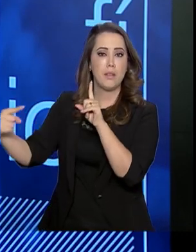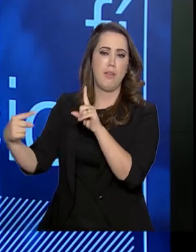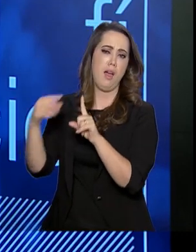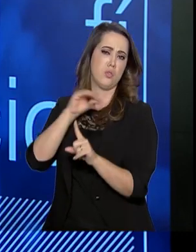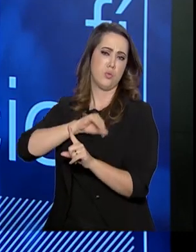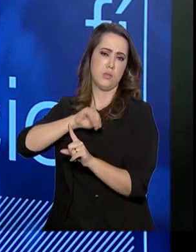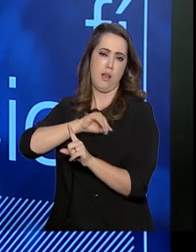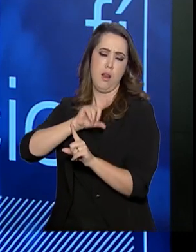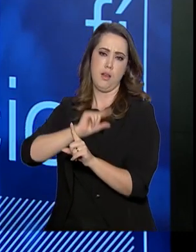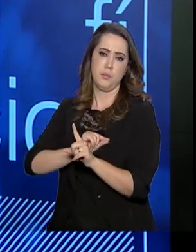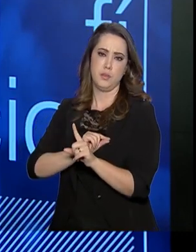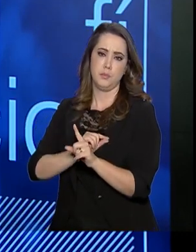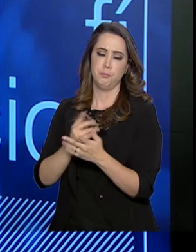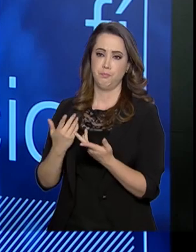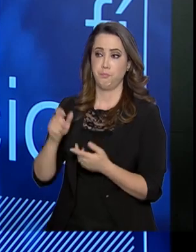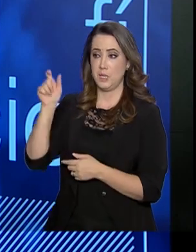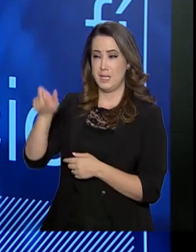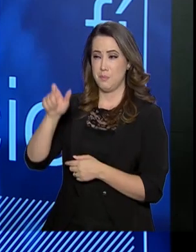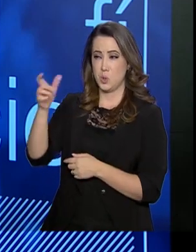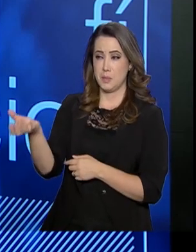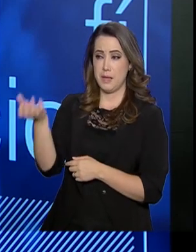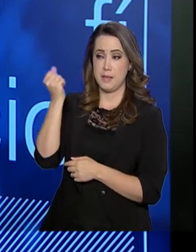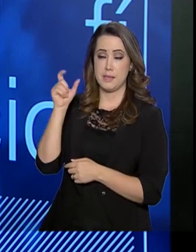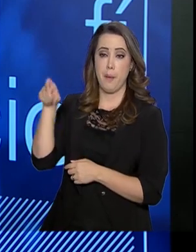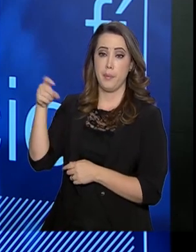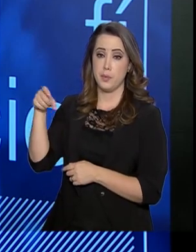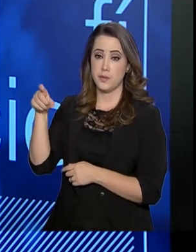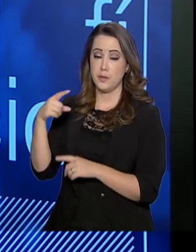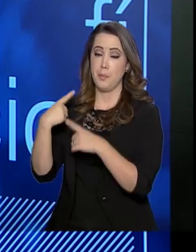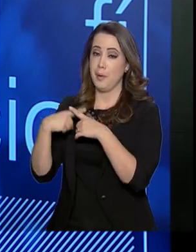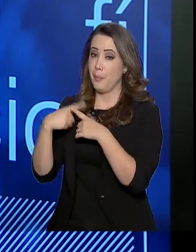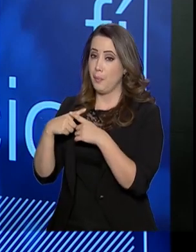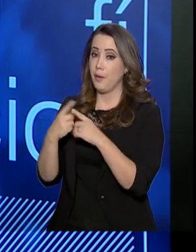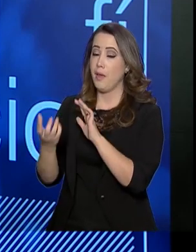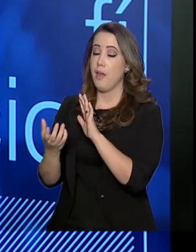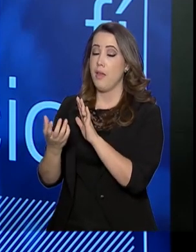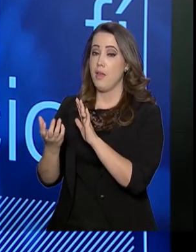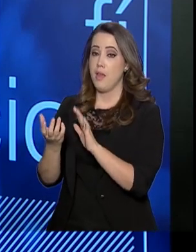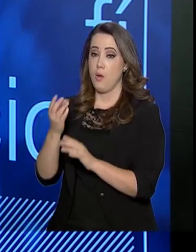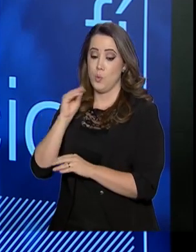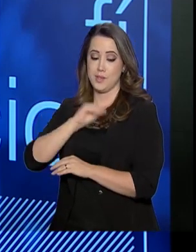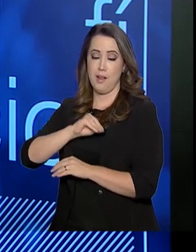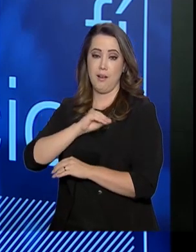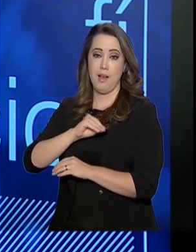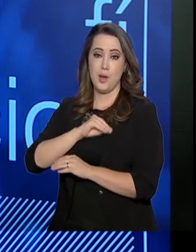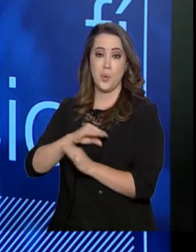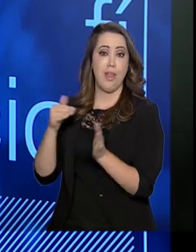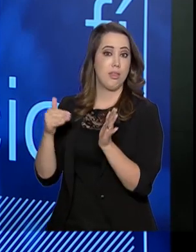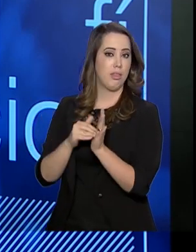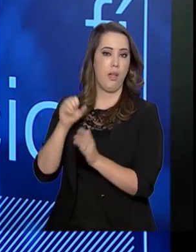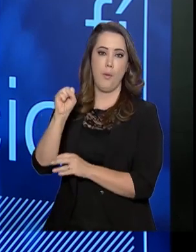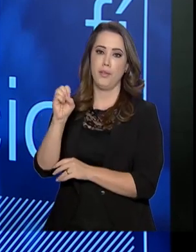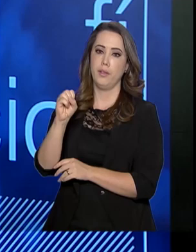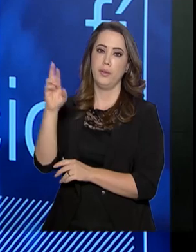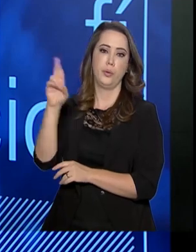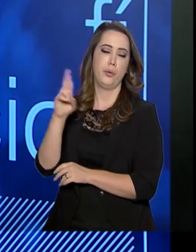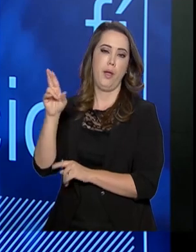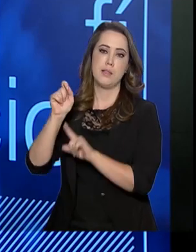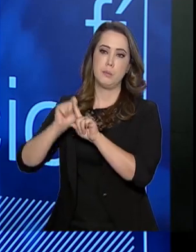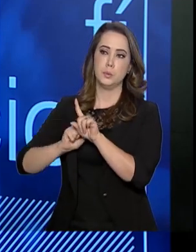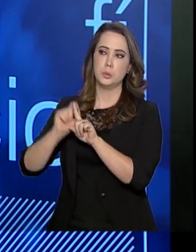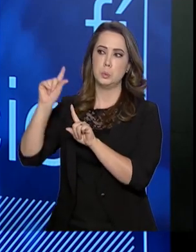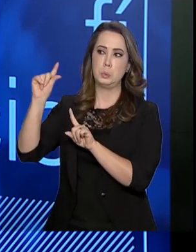Bolsa Família que recebe até R$ 88,00 por mês. Então, é disso que nós estamos falando, é de assistir e proteger